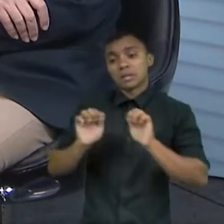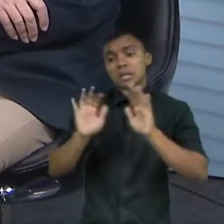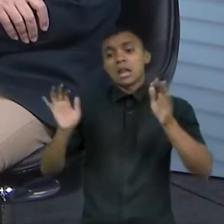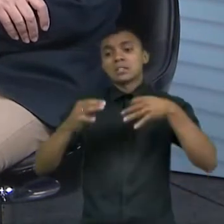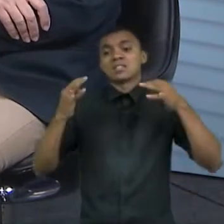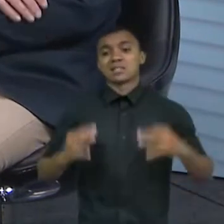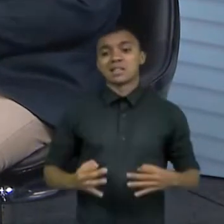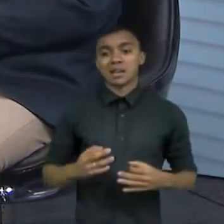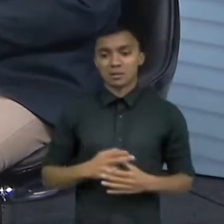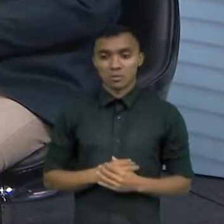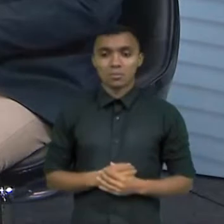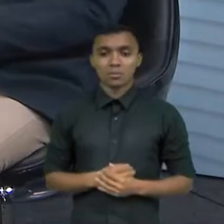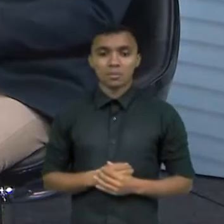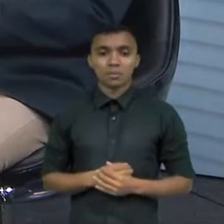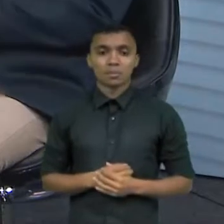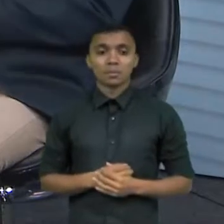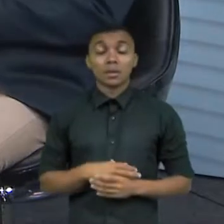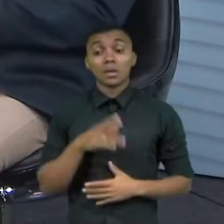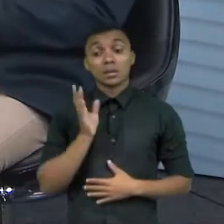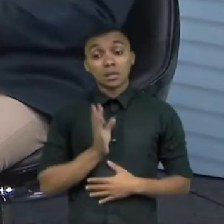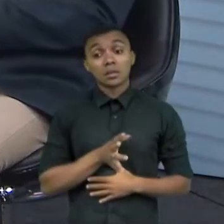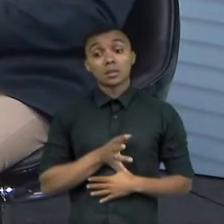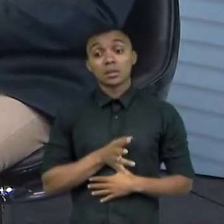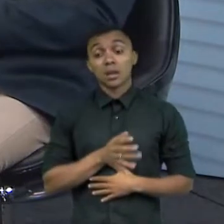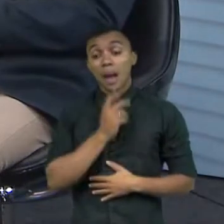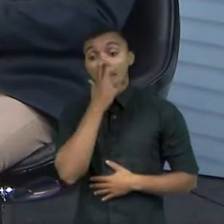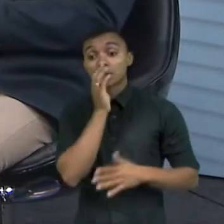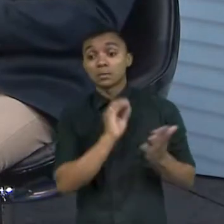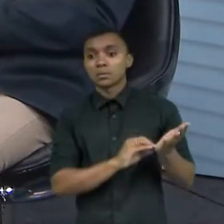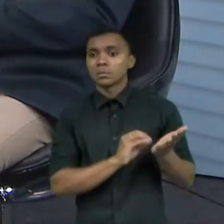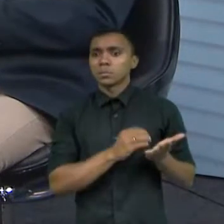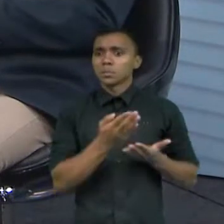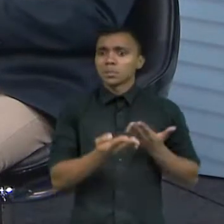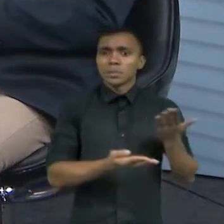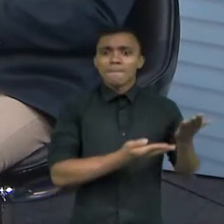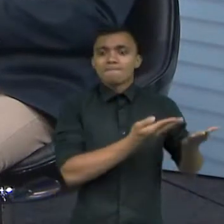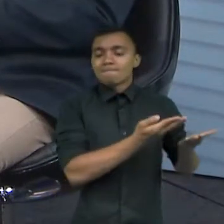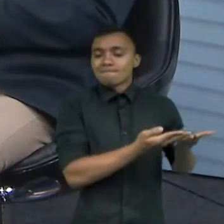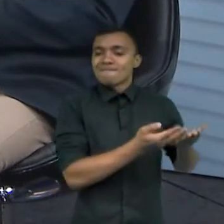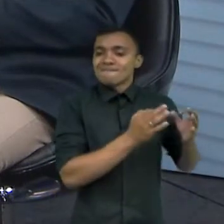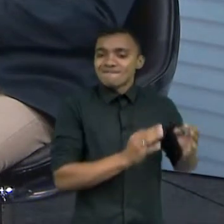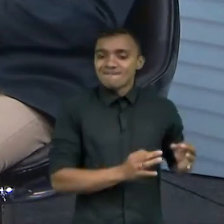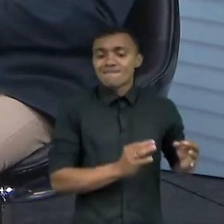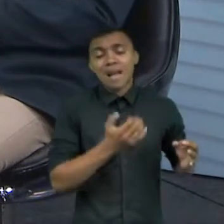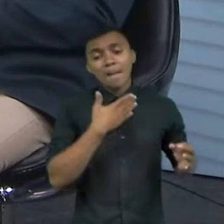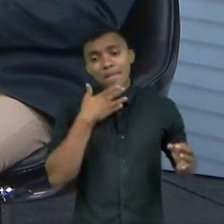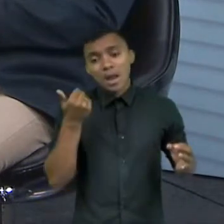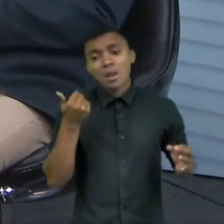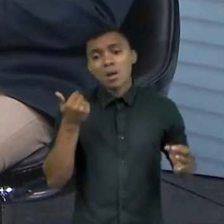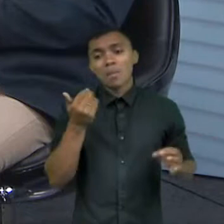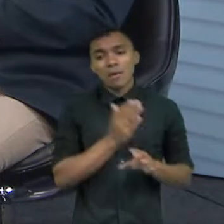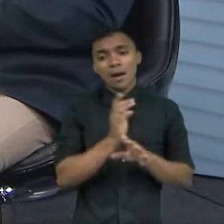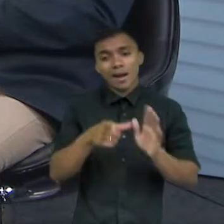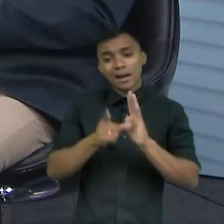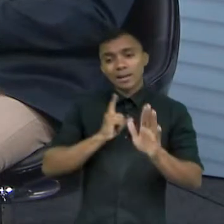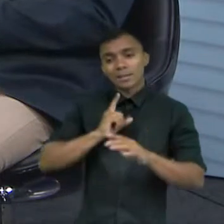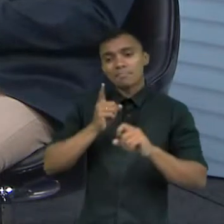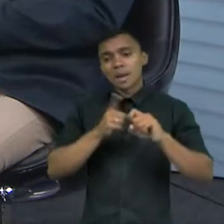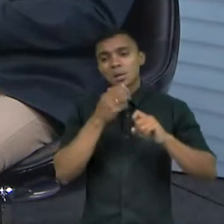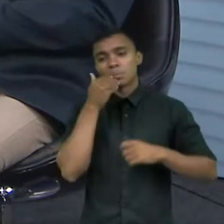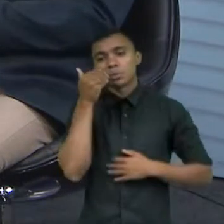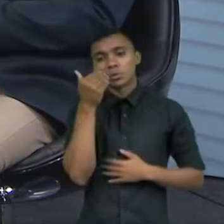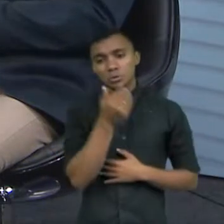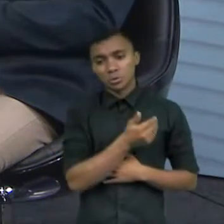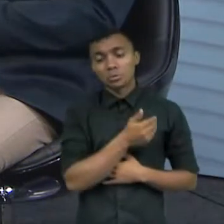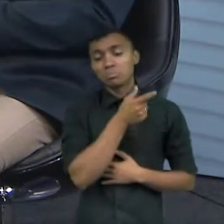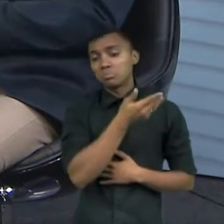então como ela ficou muito tempo sem esse direcionamento a gente prefere agora a pedido realmente dos médicos e da equipe